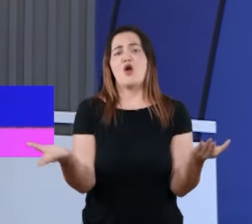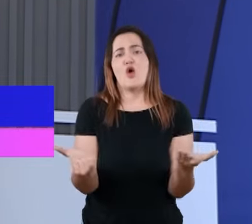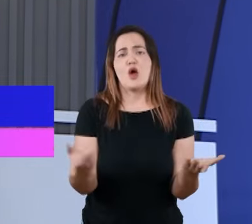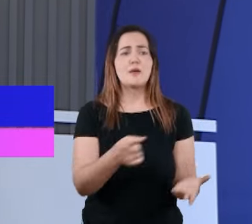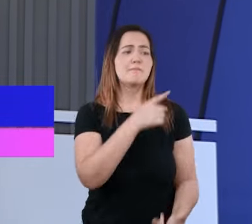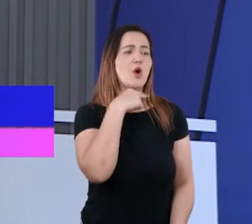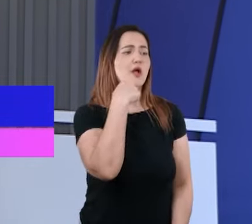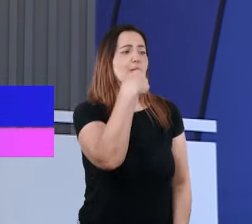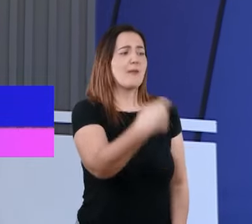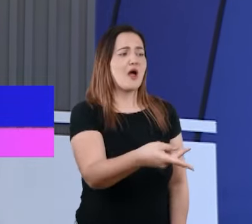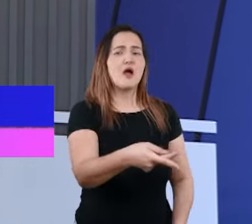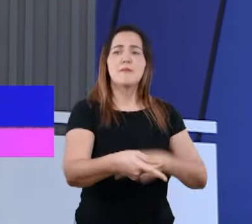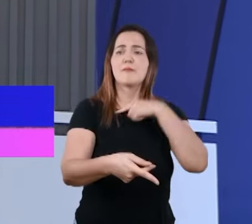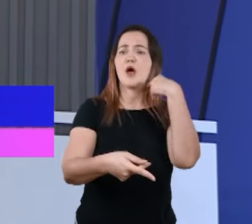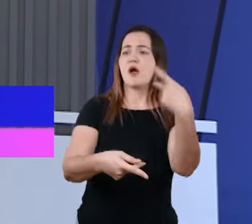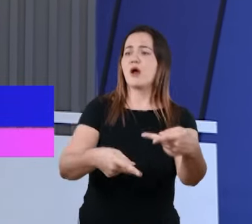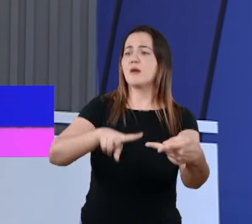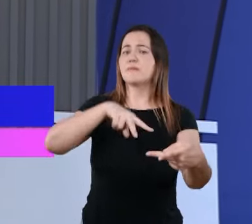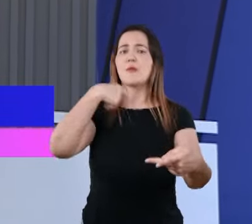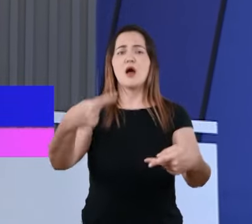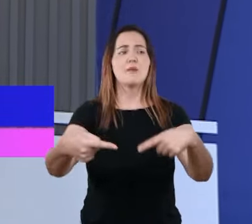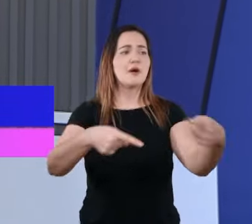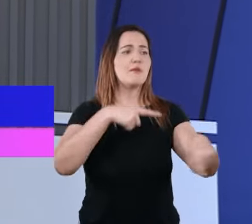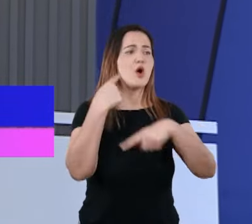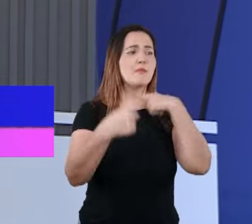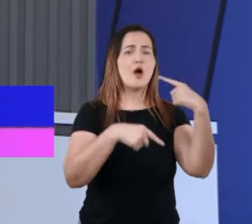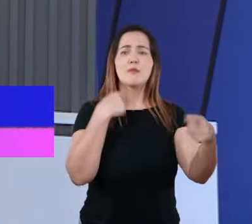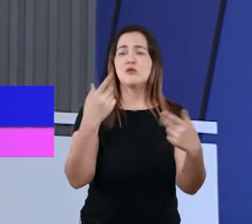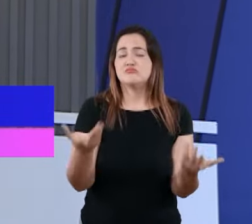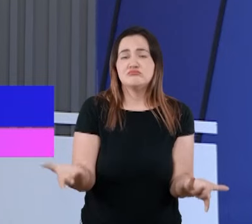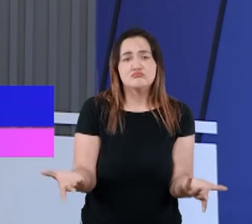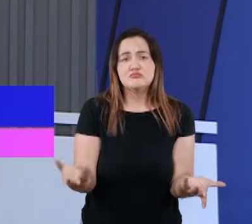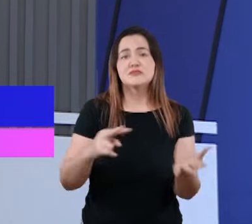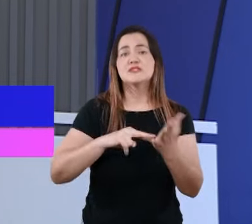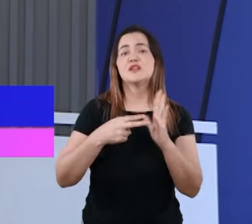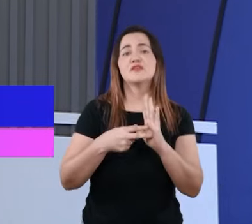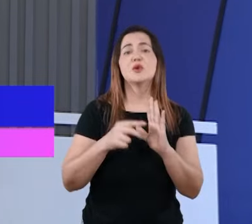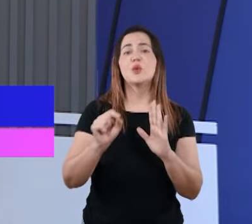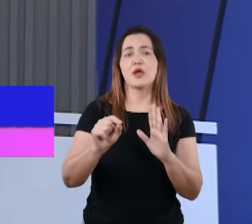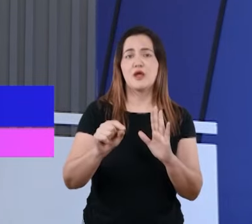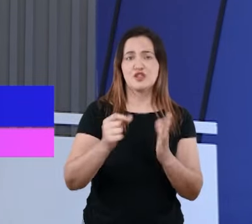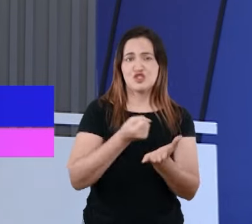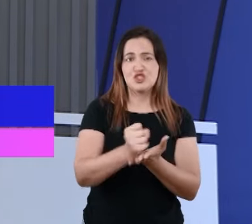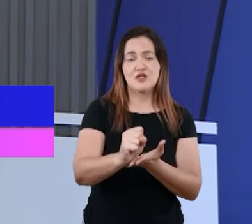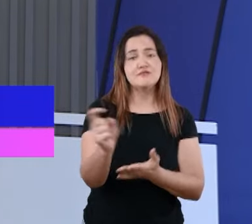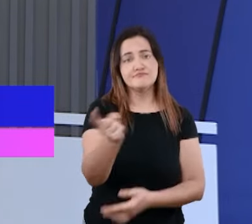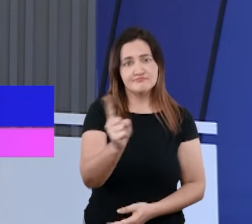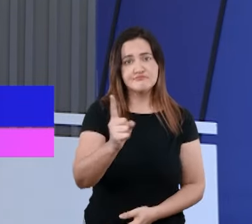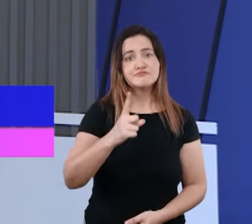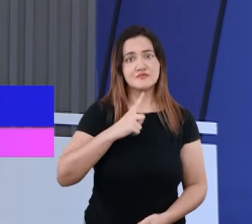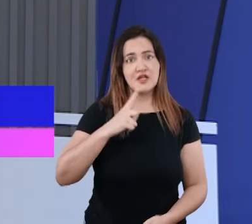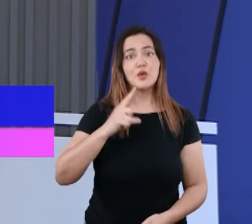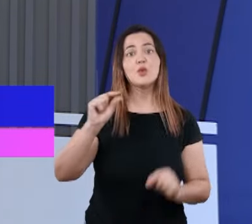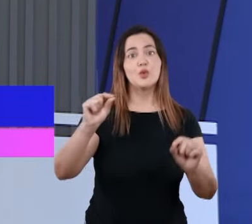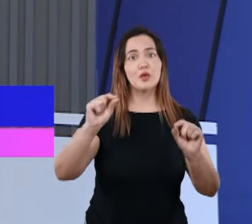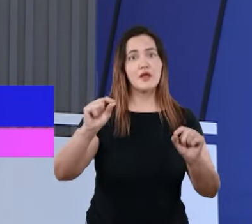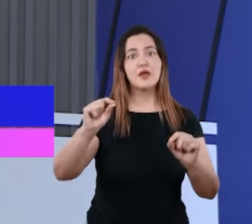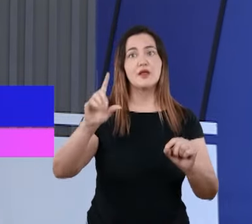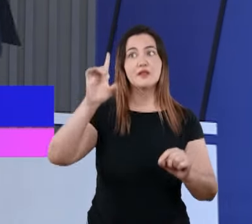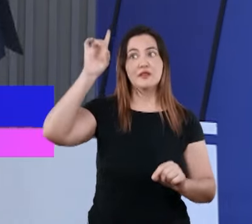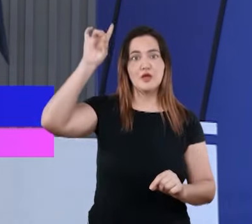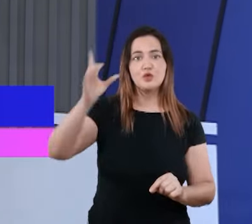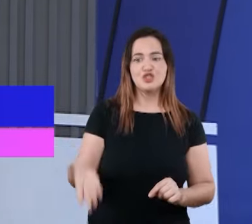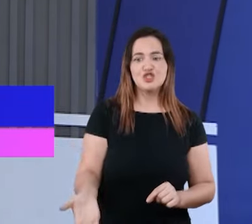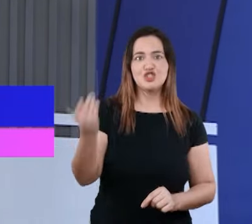vírgula e não um ponto final. Essa morte não significa que tudo acabou, porque existe para nós